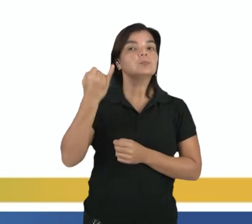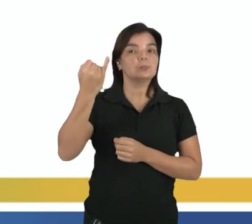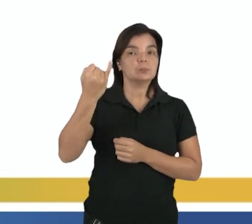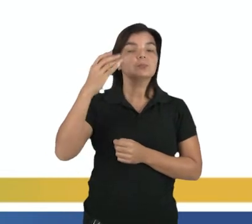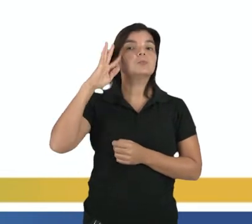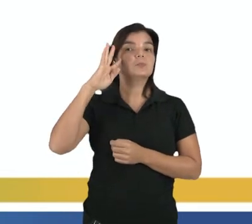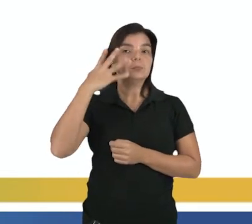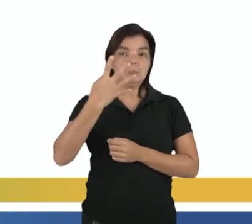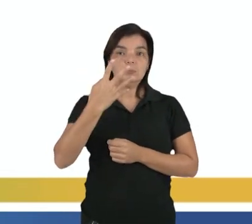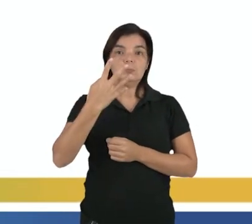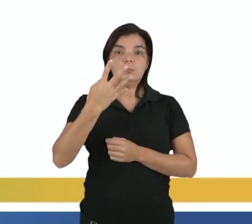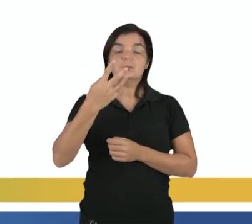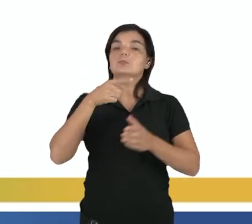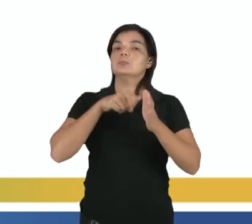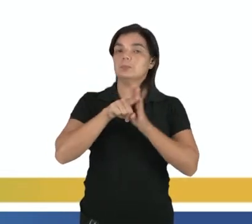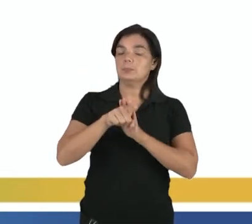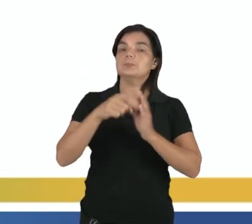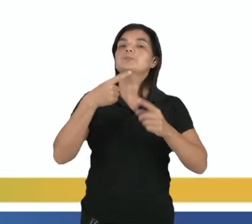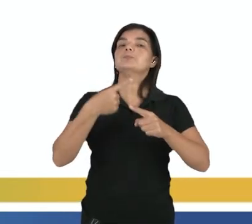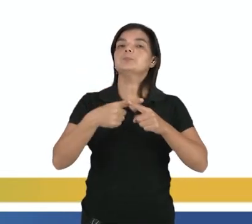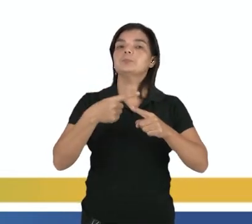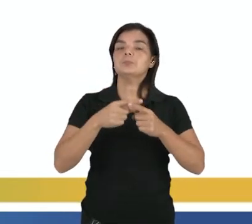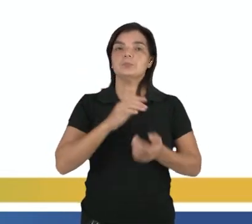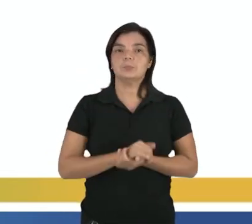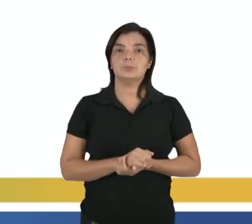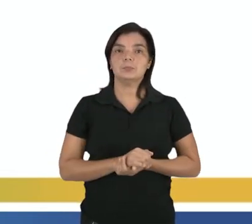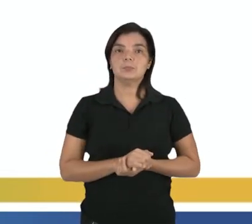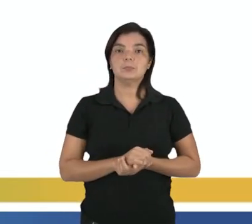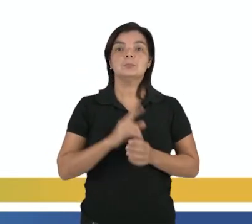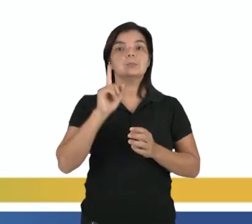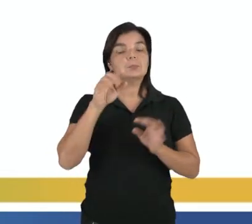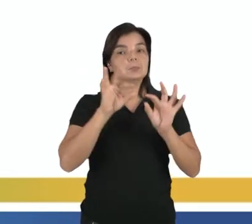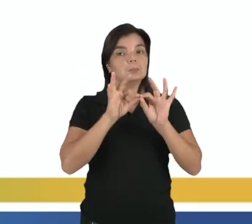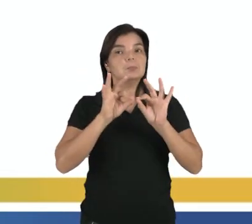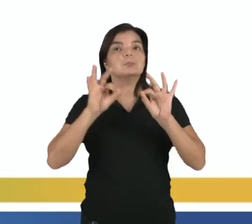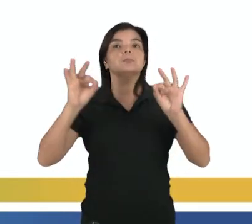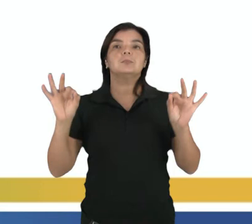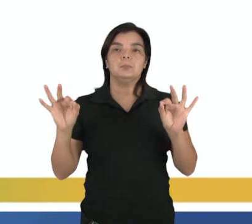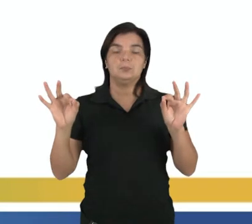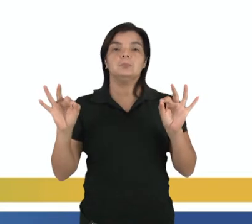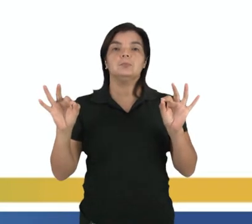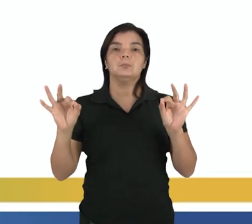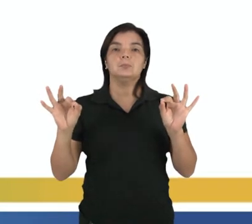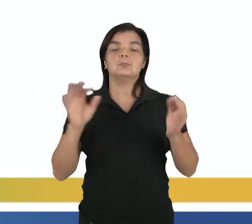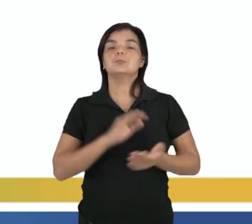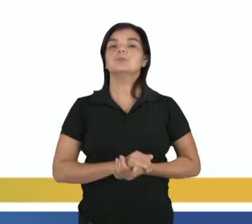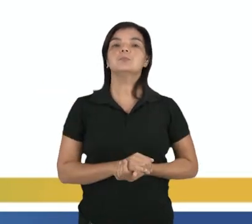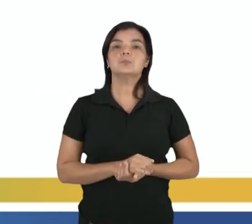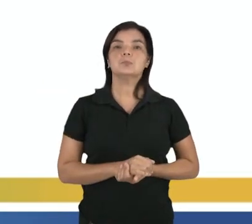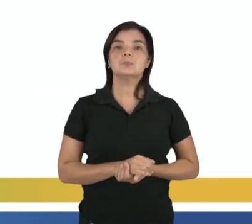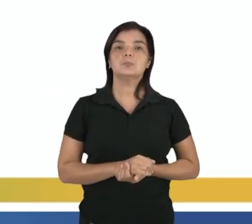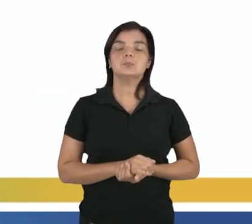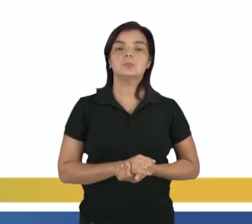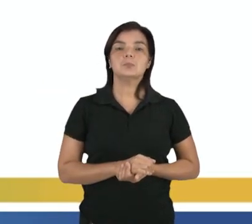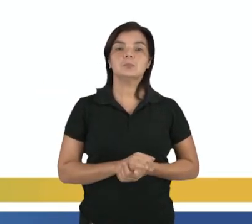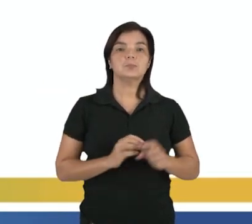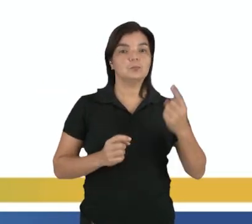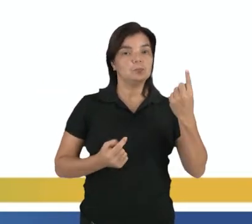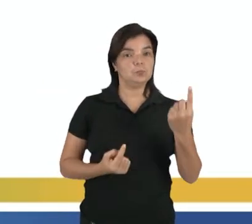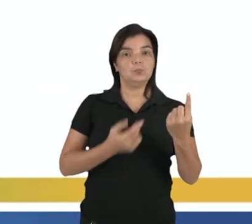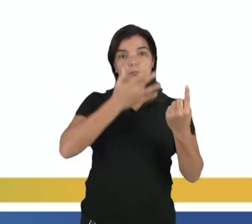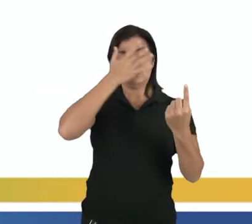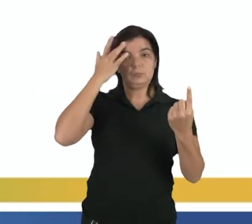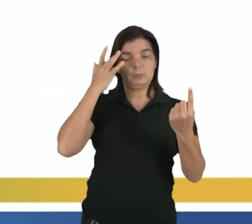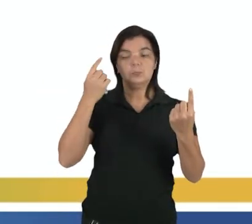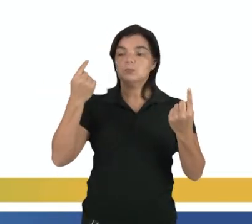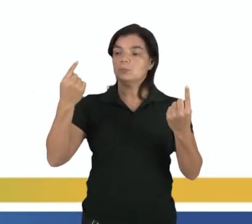a gente resolver a questão. Por quê? Como ele quer a distância entre uma pessoa